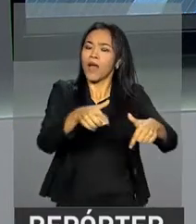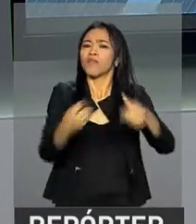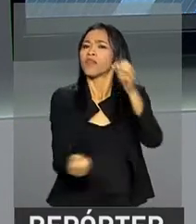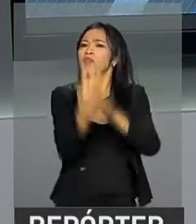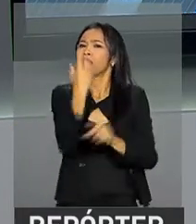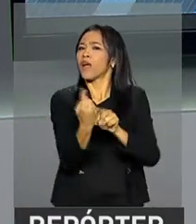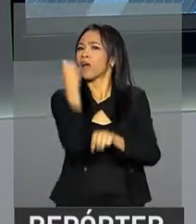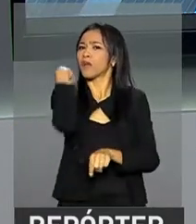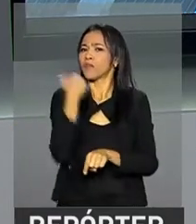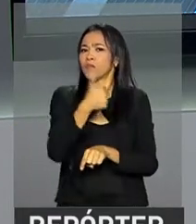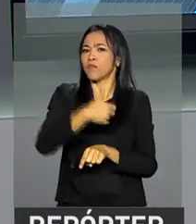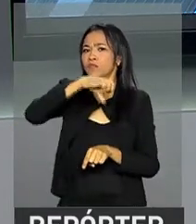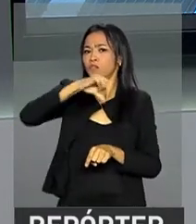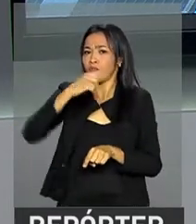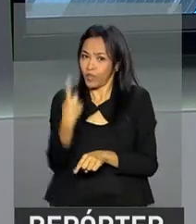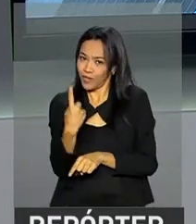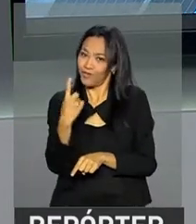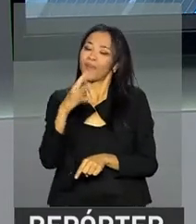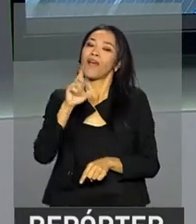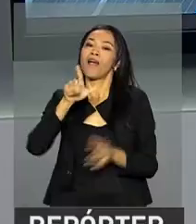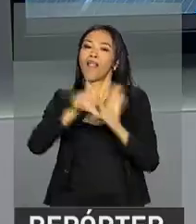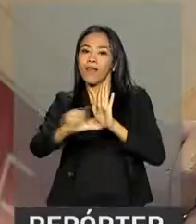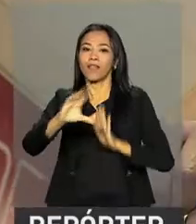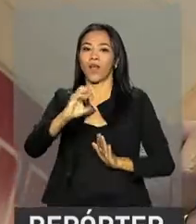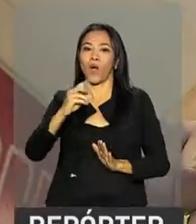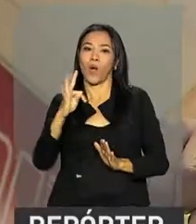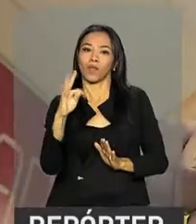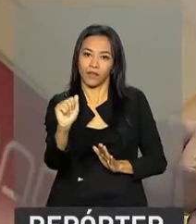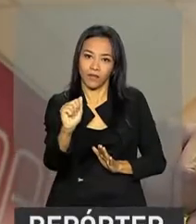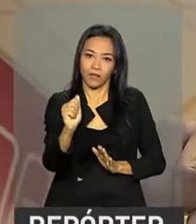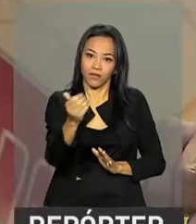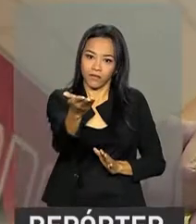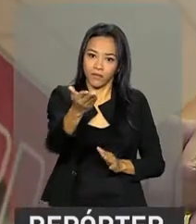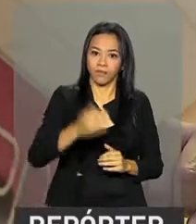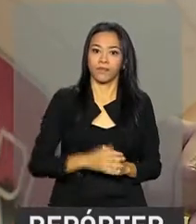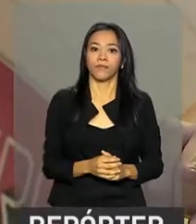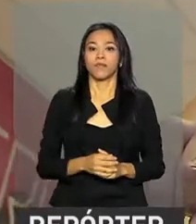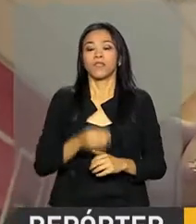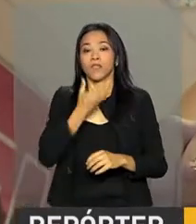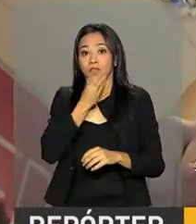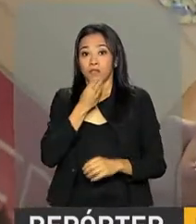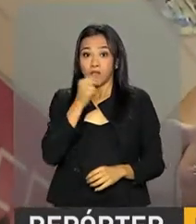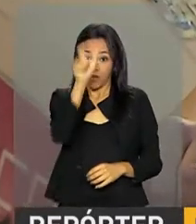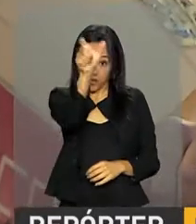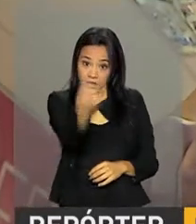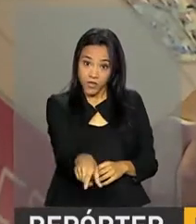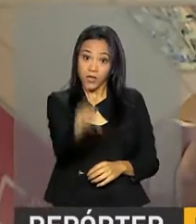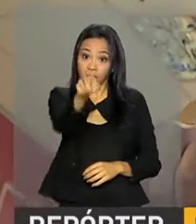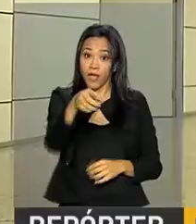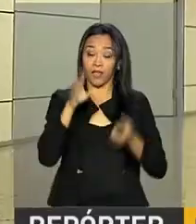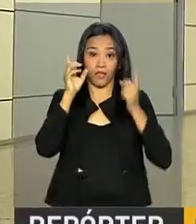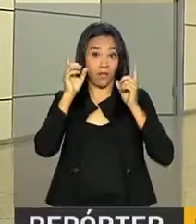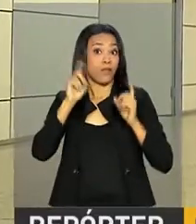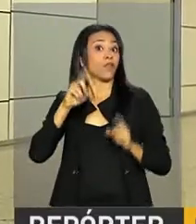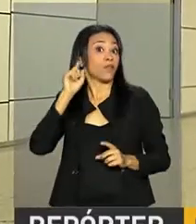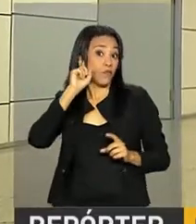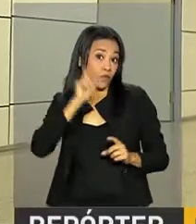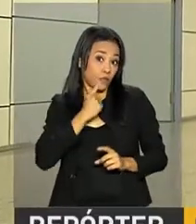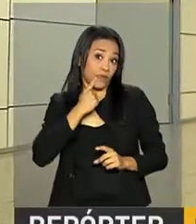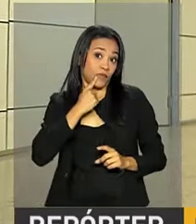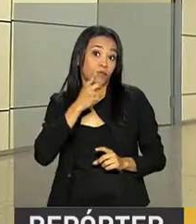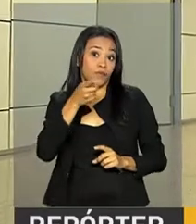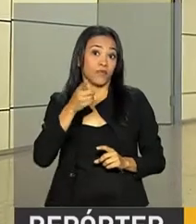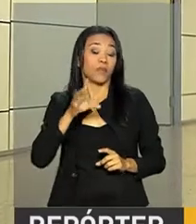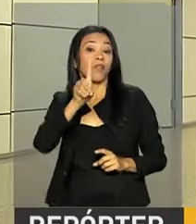1991 a Lei das Cotas. Cláudio, que é deficiente auditivo, conquistou uma